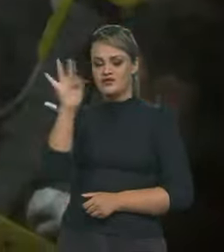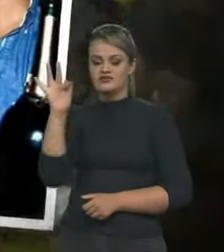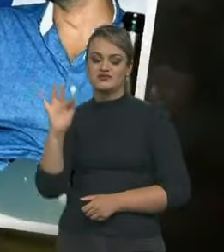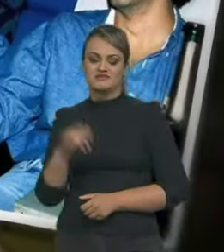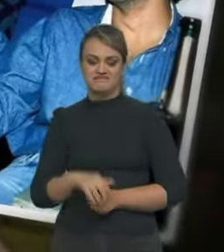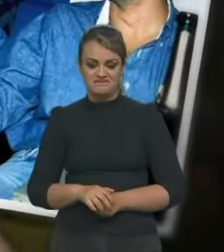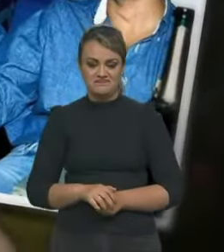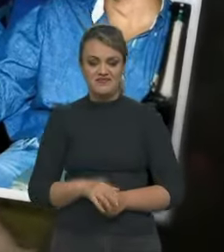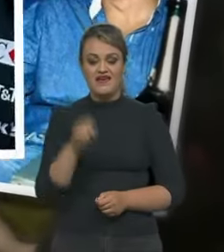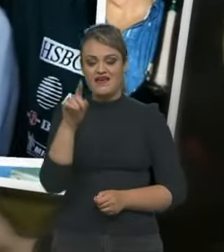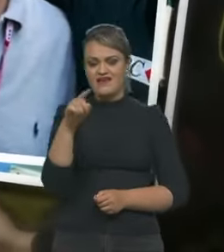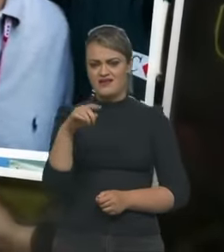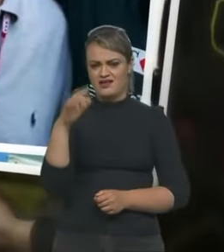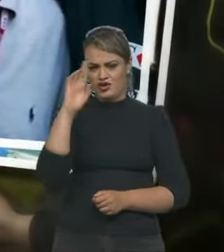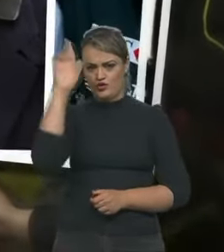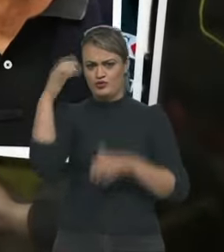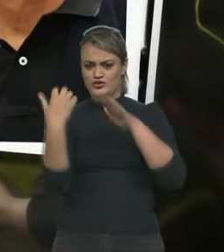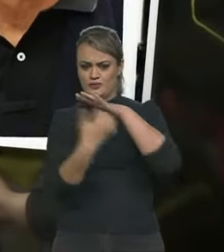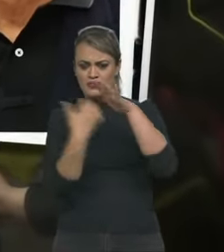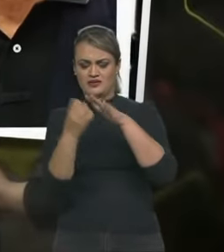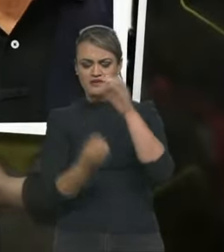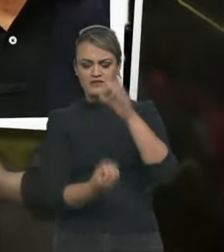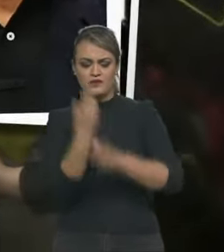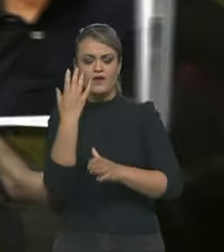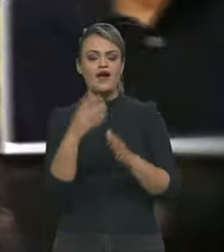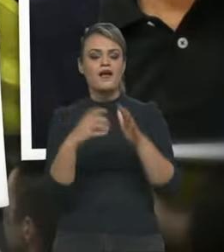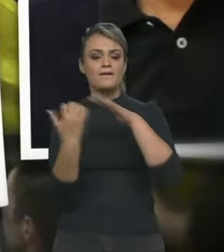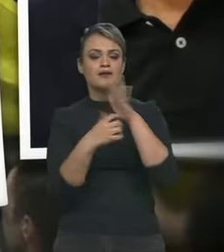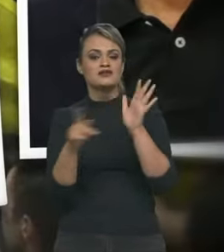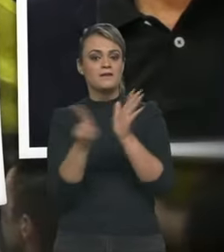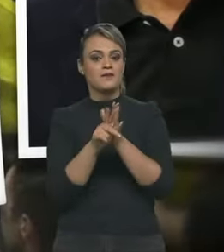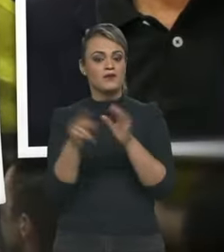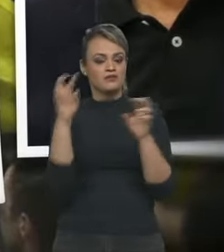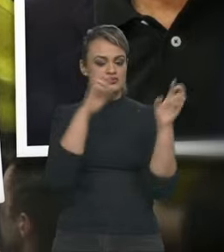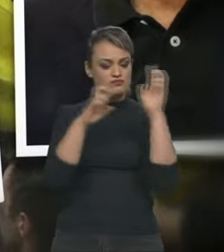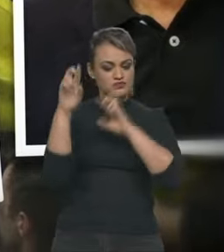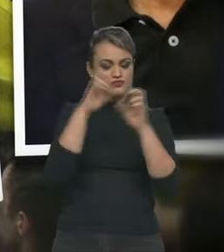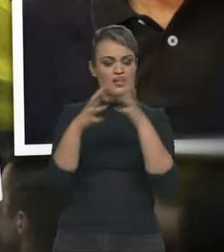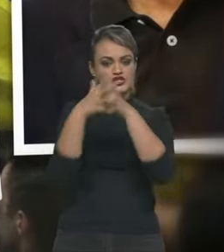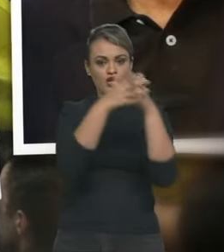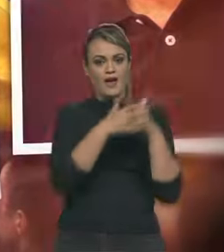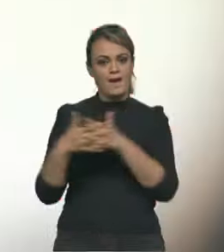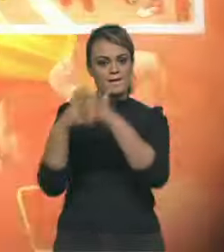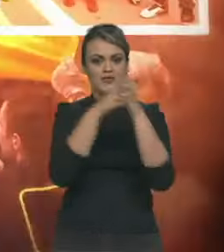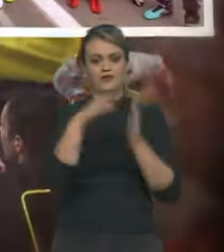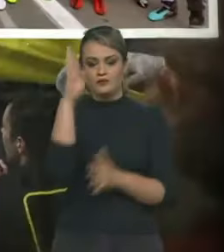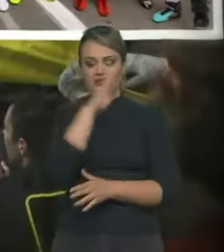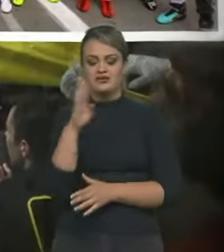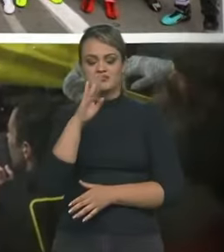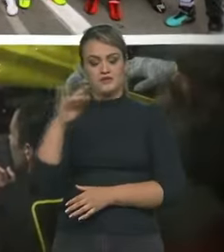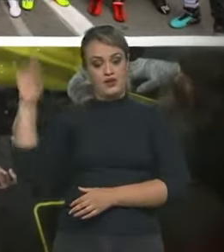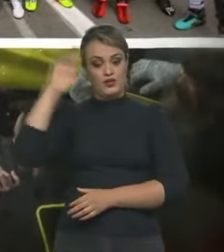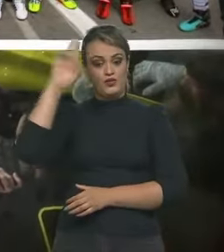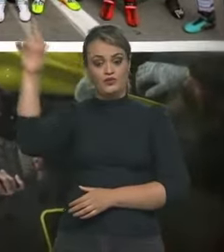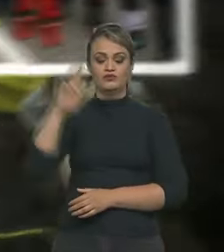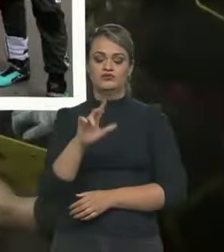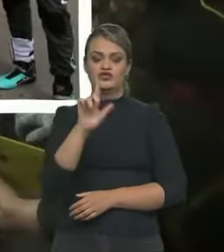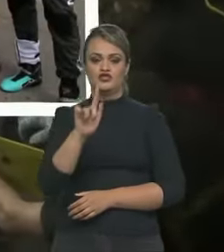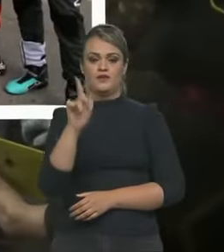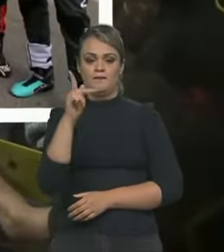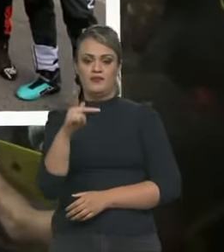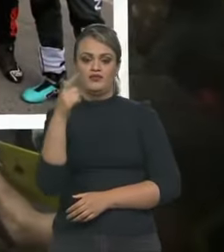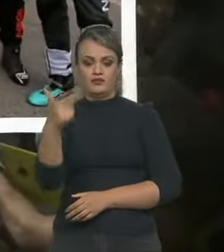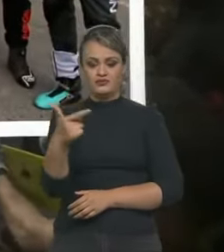Como empresário, fundou a Autotrack, a primeira empresa em monitoramento de caminhões no Brasil, e foi dono de uma equipe da GP2,